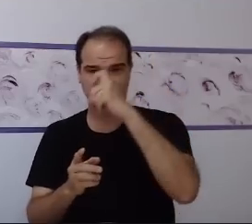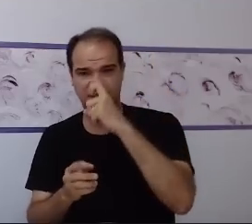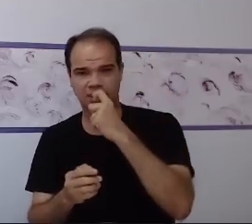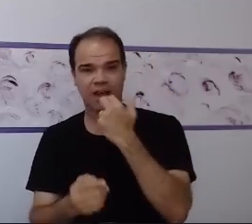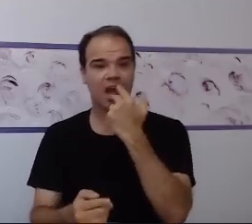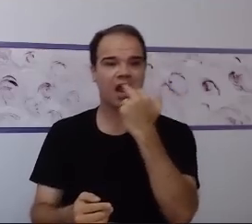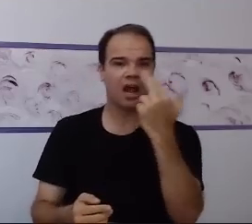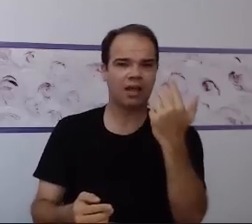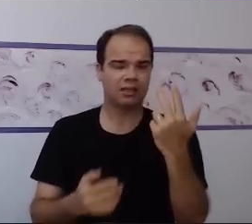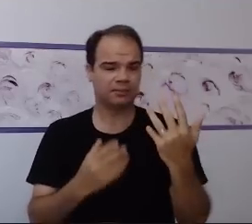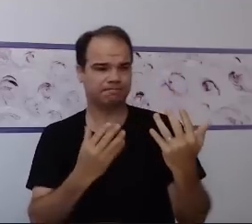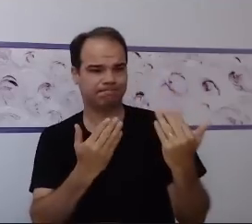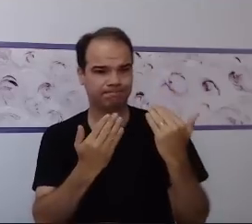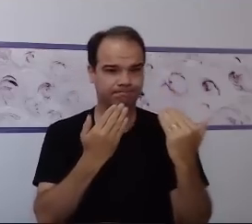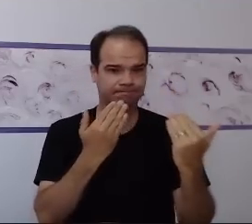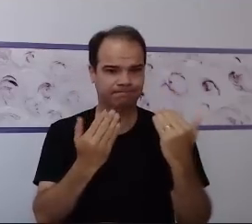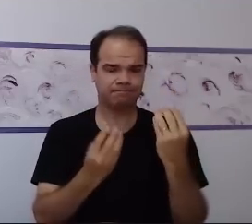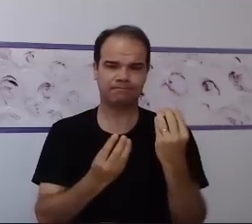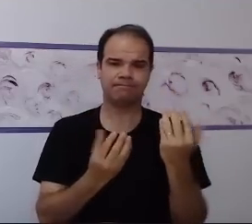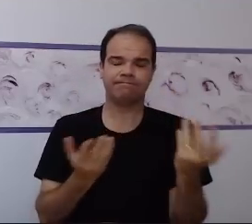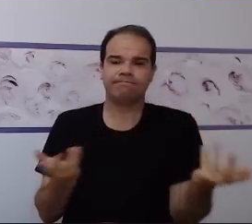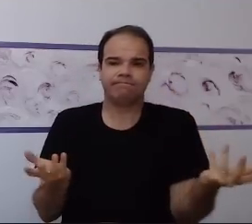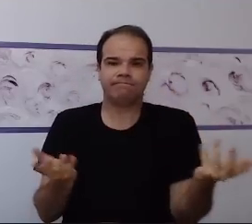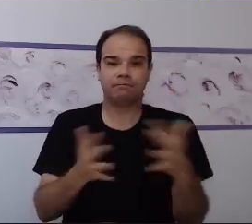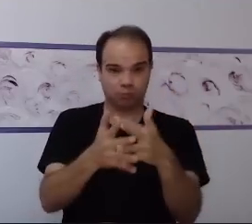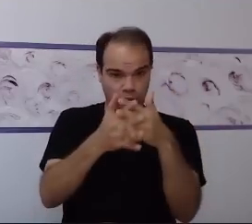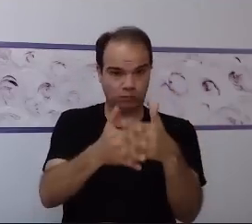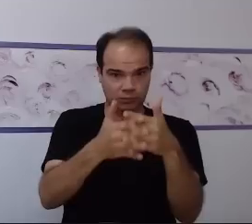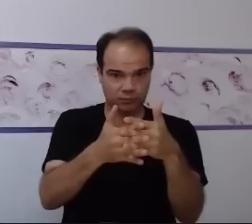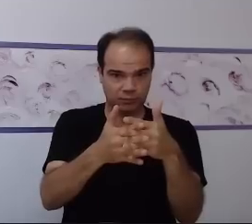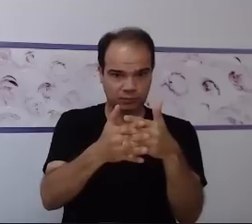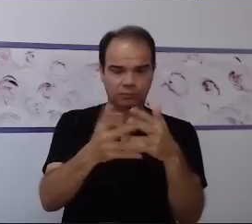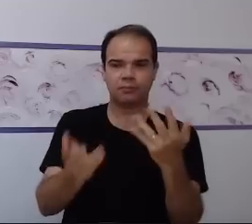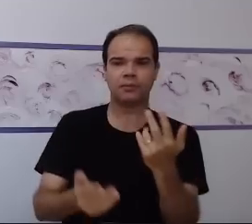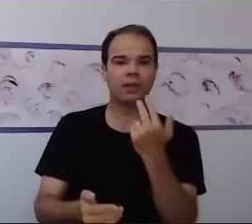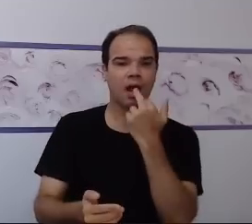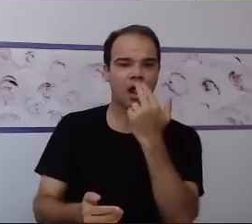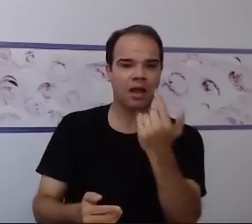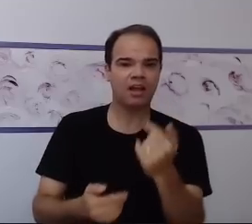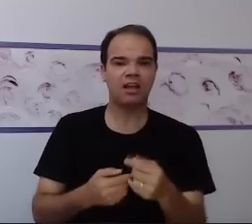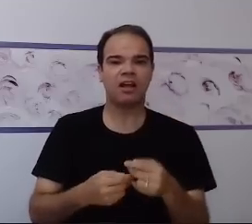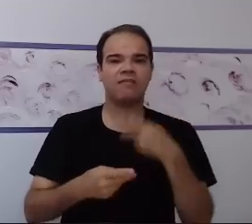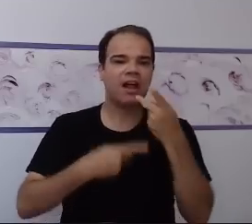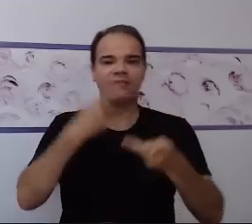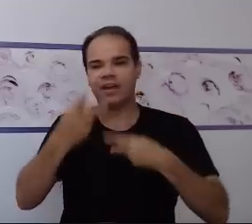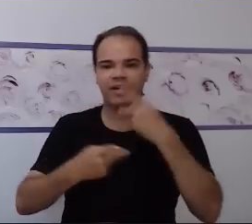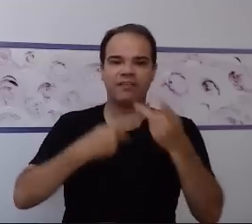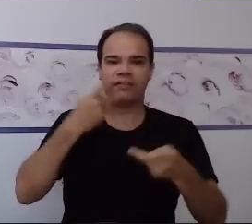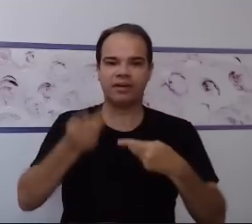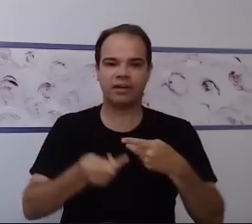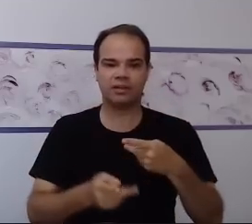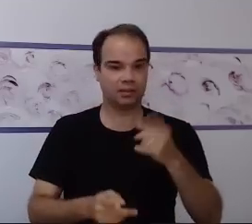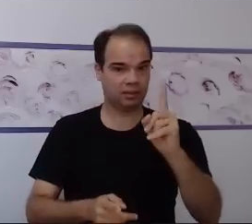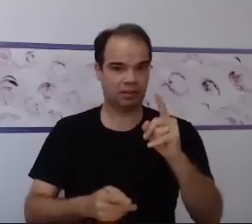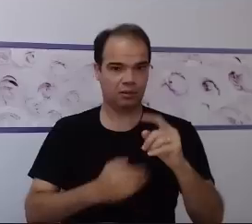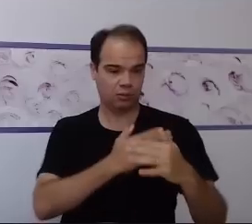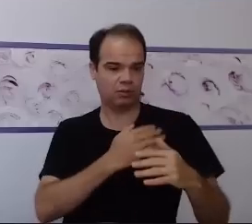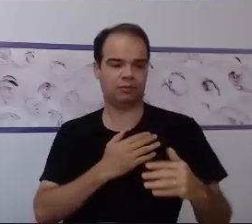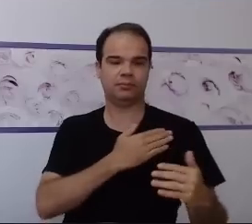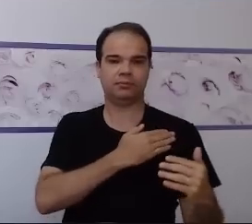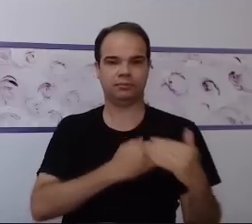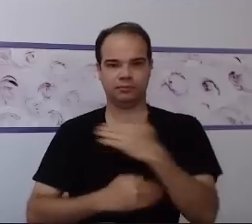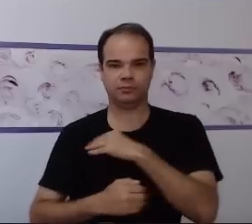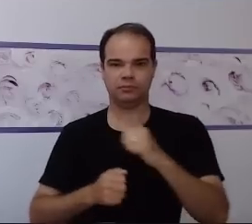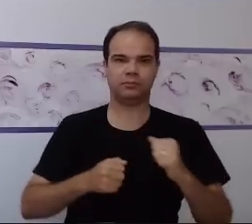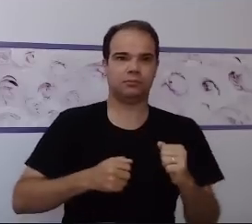linguagem. Nós podemos dizer que linguagem não se atém somente à língua falada, mas à linguagem corporal, à